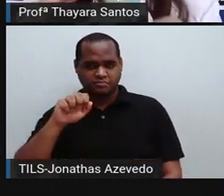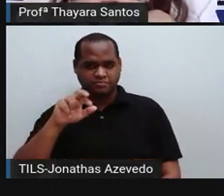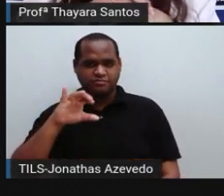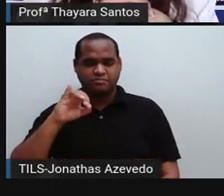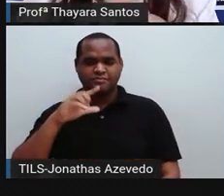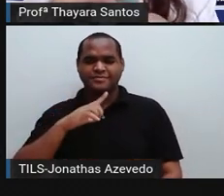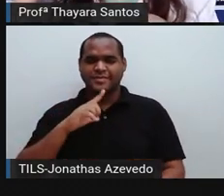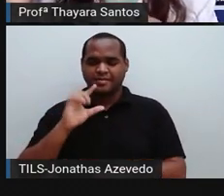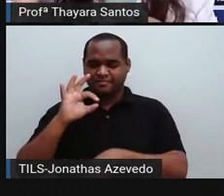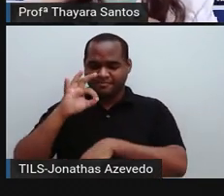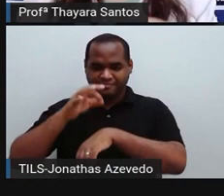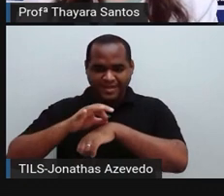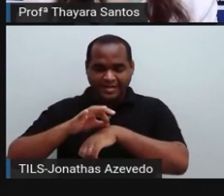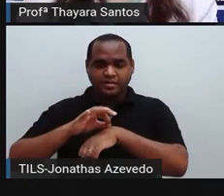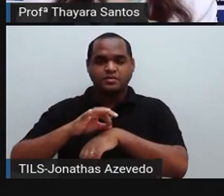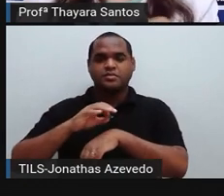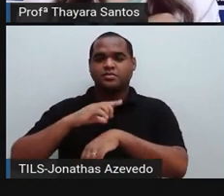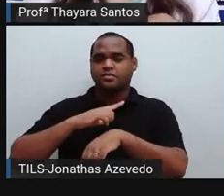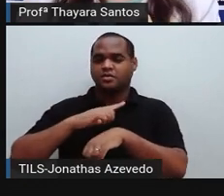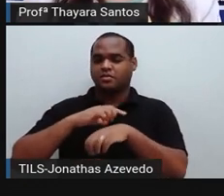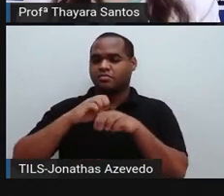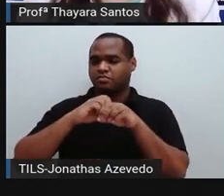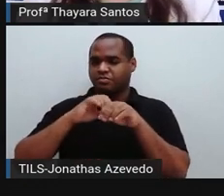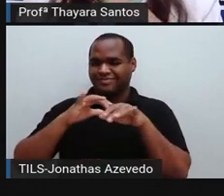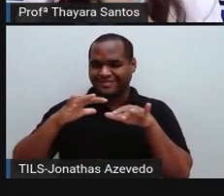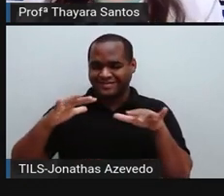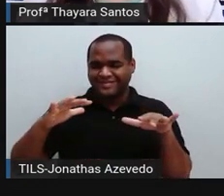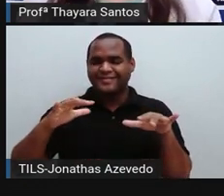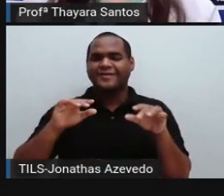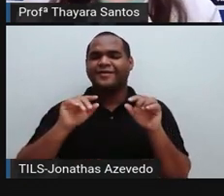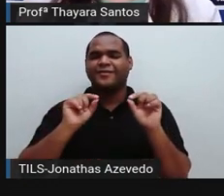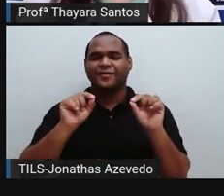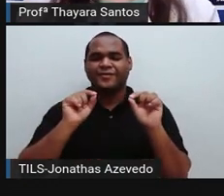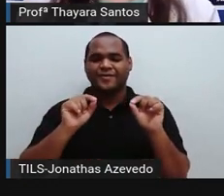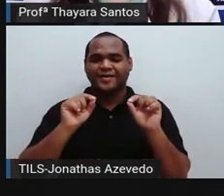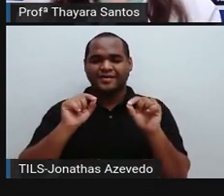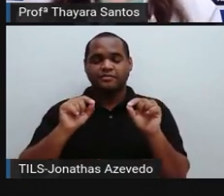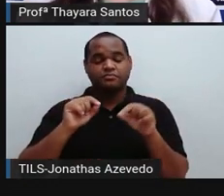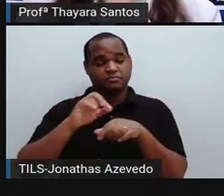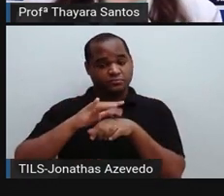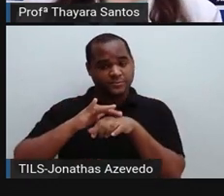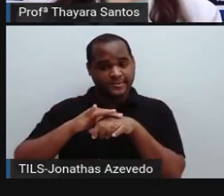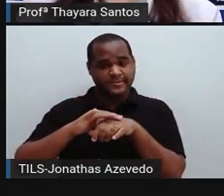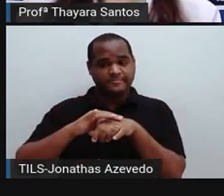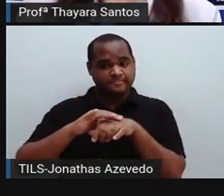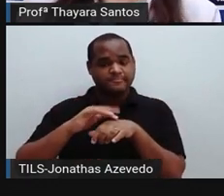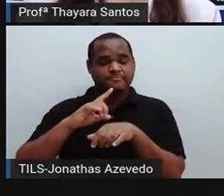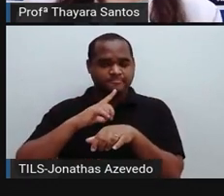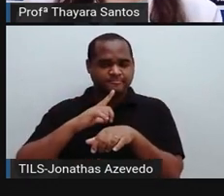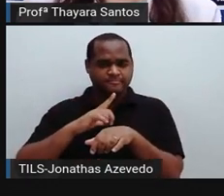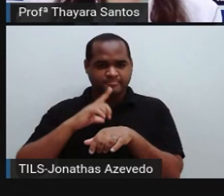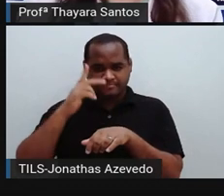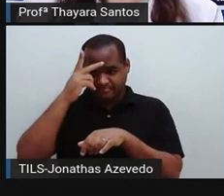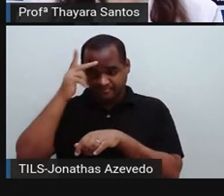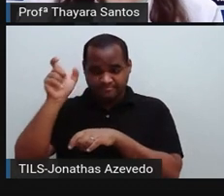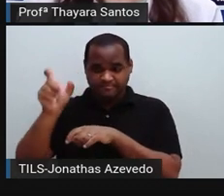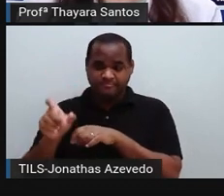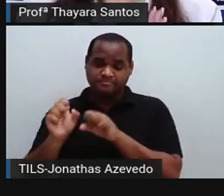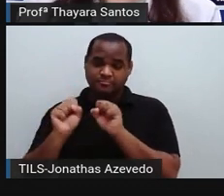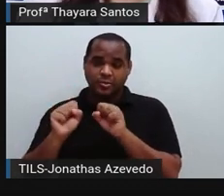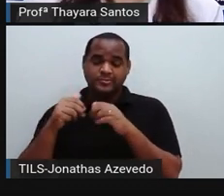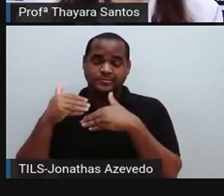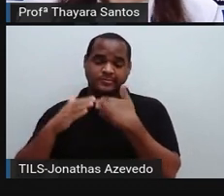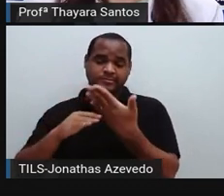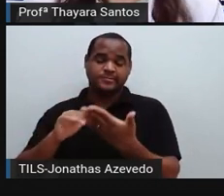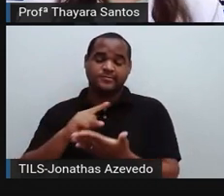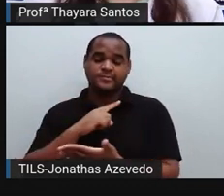quando ele pica o ser humano, ele transmite através da picada esse protozoário. E a malária também é uma doença muito grave, ela pode levar a morte.